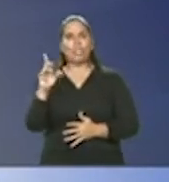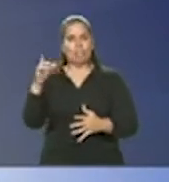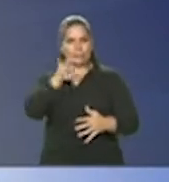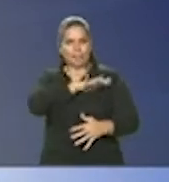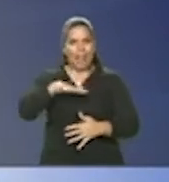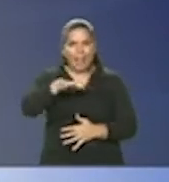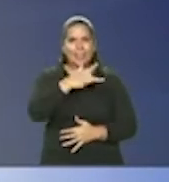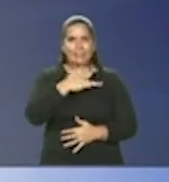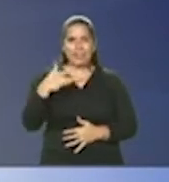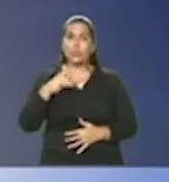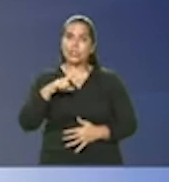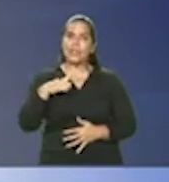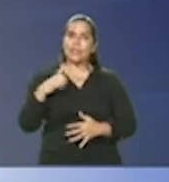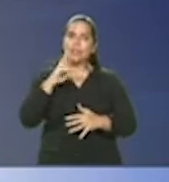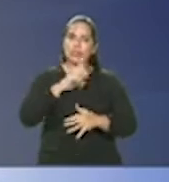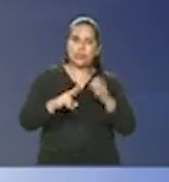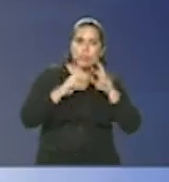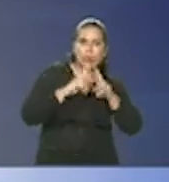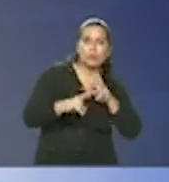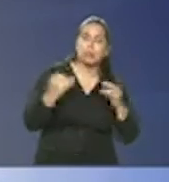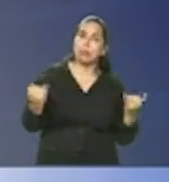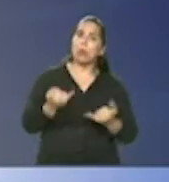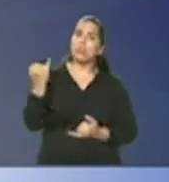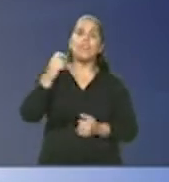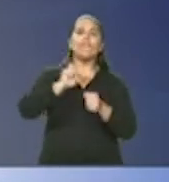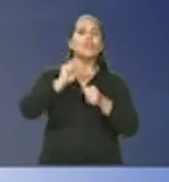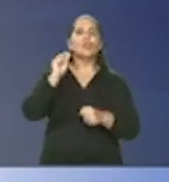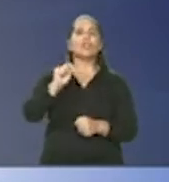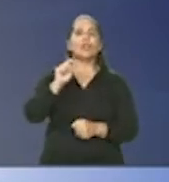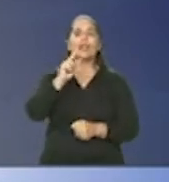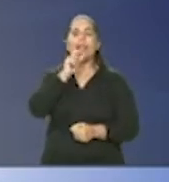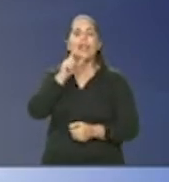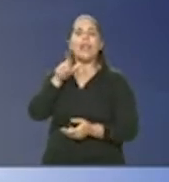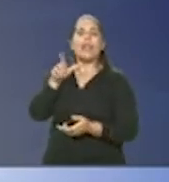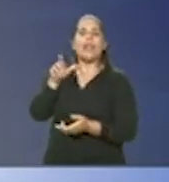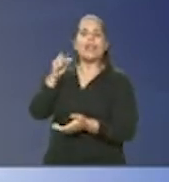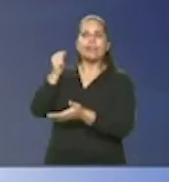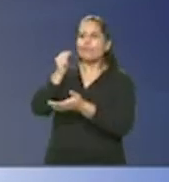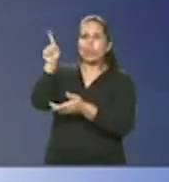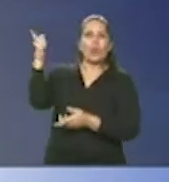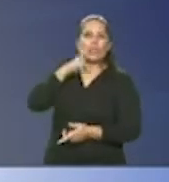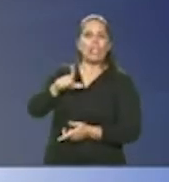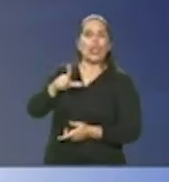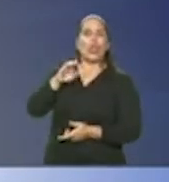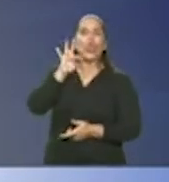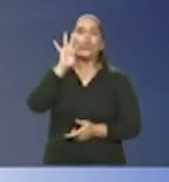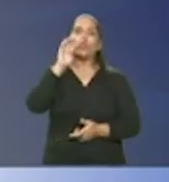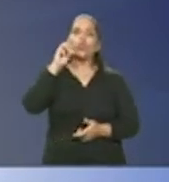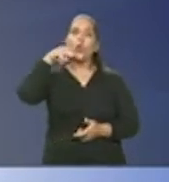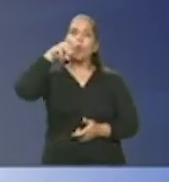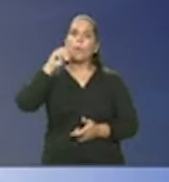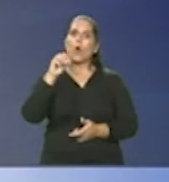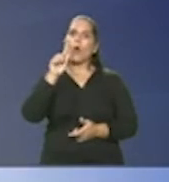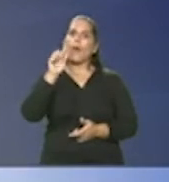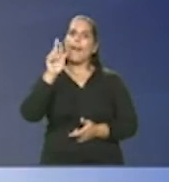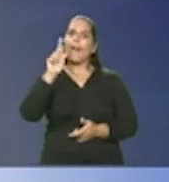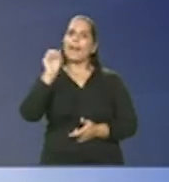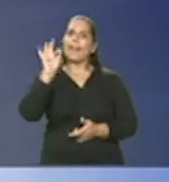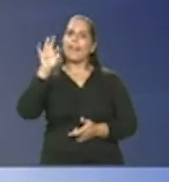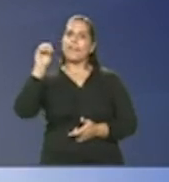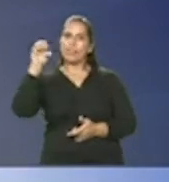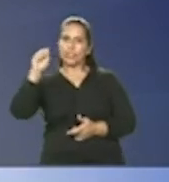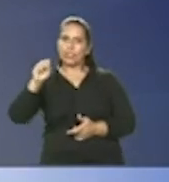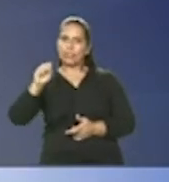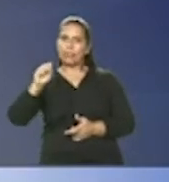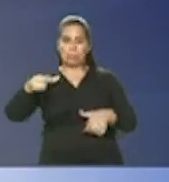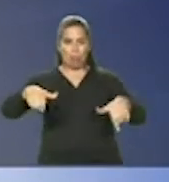tomou medidas importantes que foi encomendar por exemplo tomógrafos foram comprados 11 tomógrafos no primeiro ano